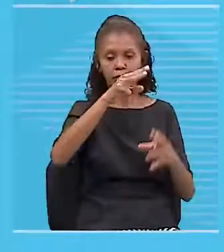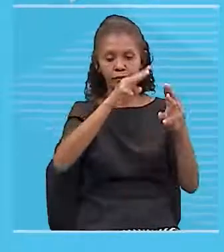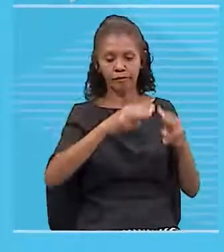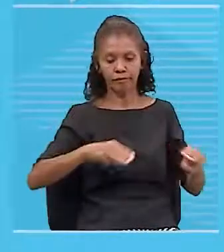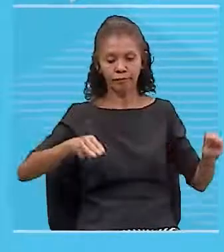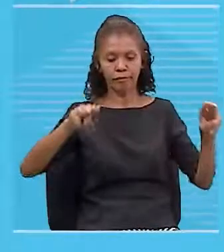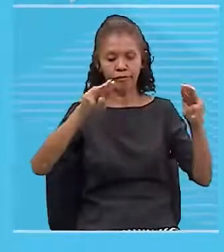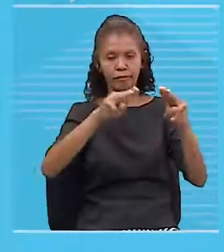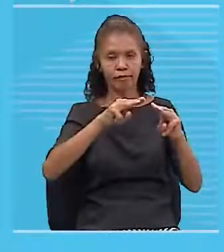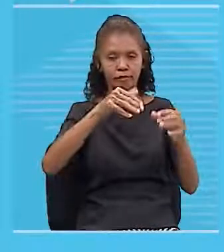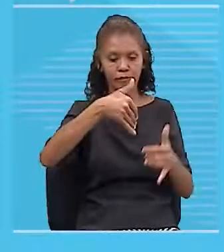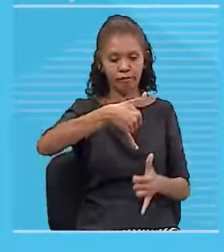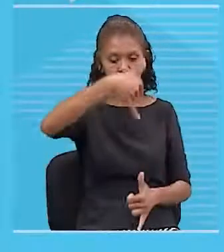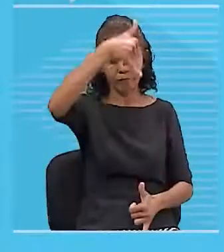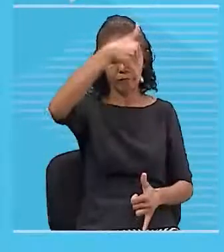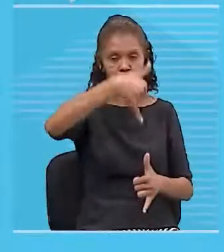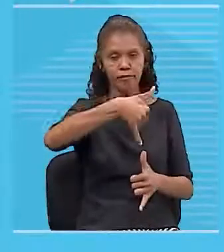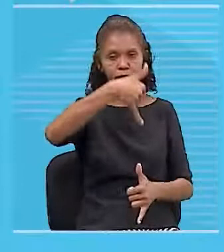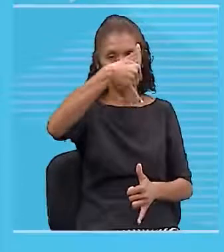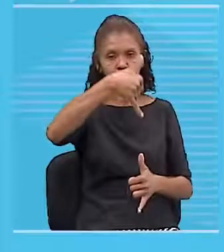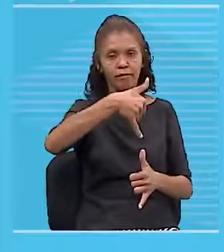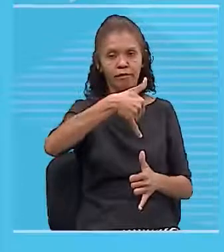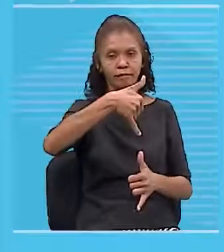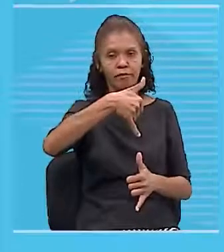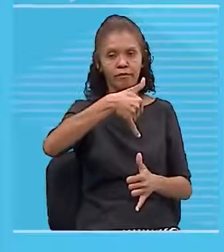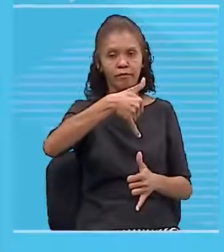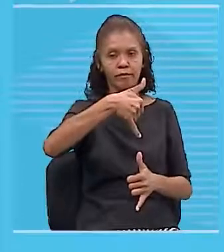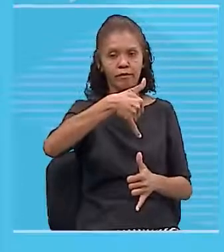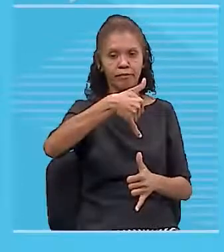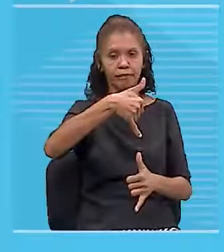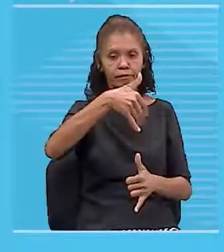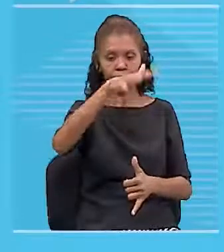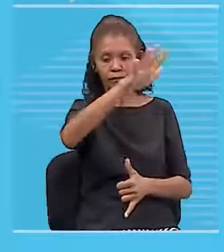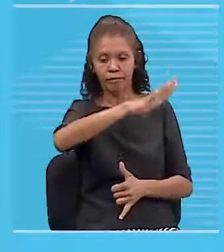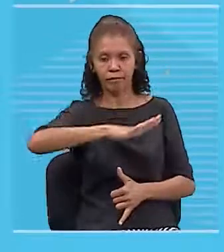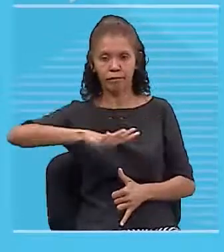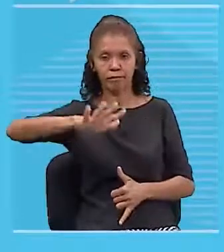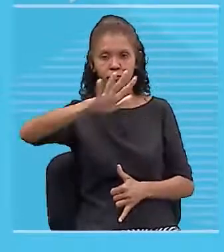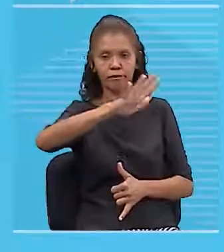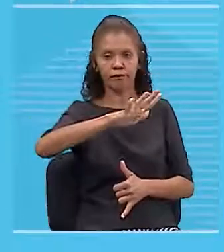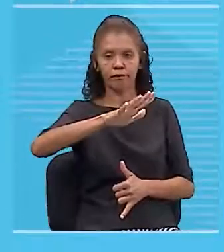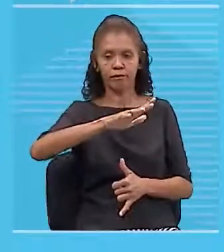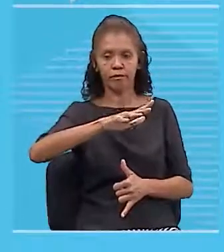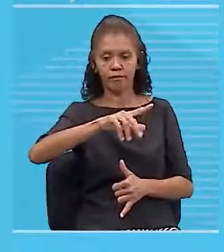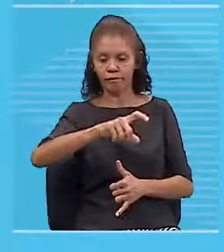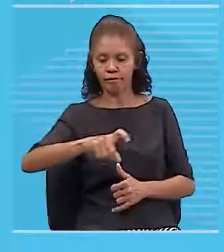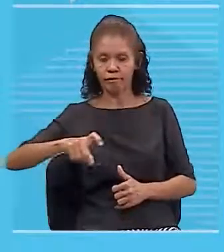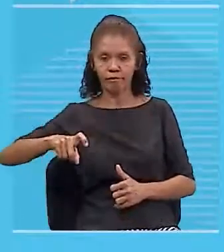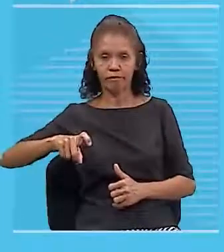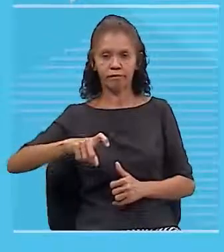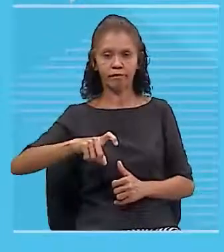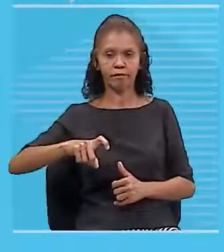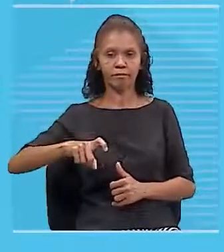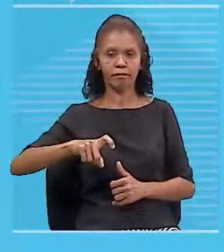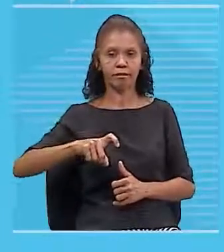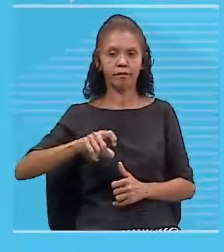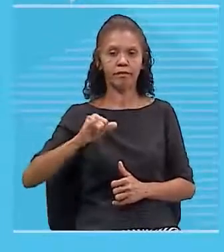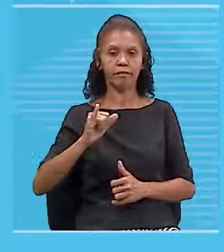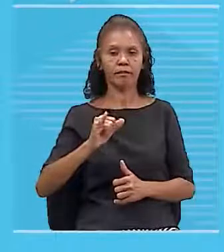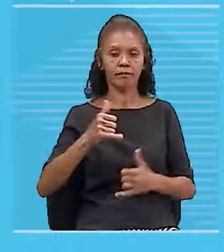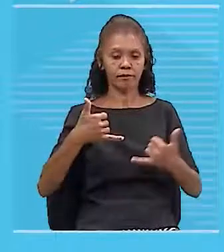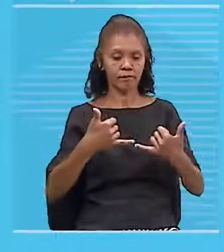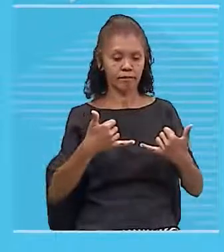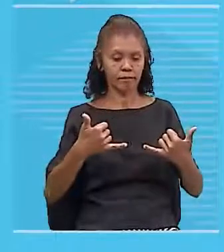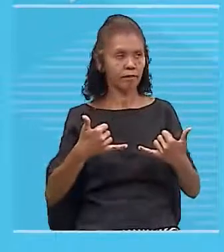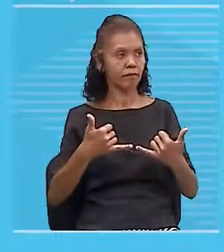Então, se o fio estiver em Y, o campo magnético está em X. Bom, se o fio